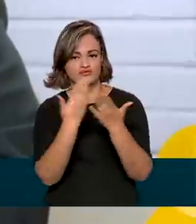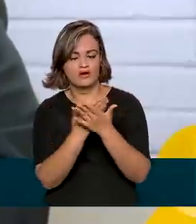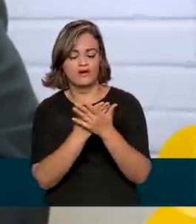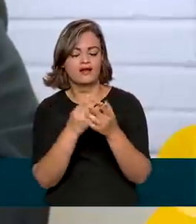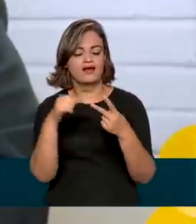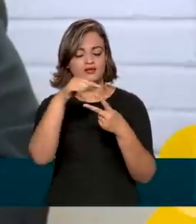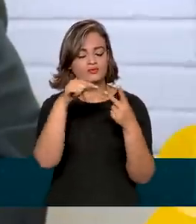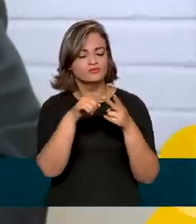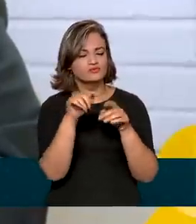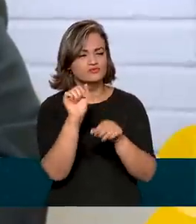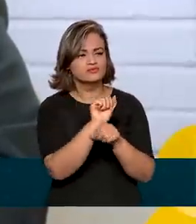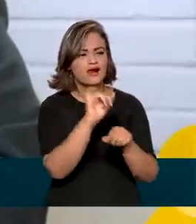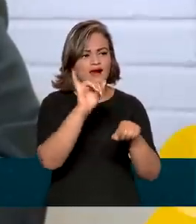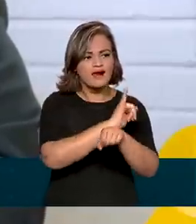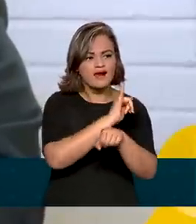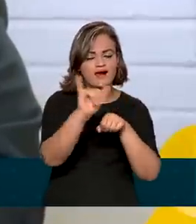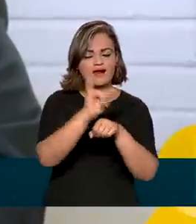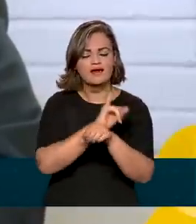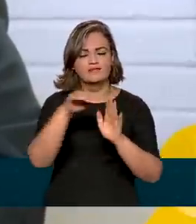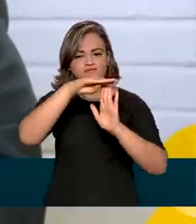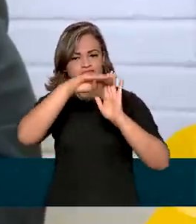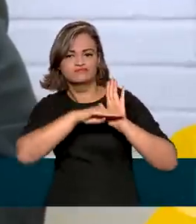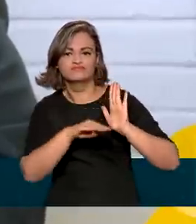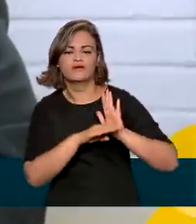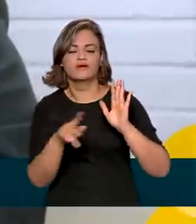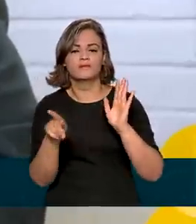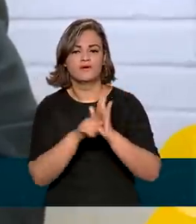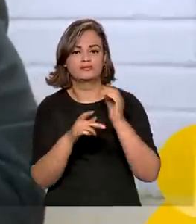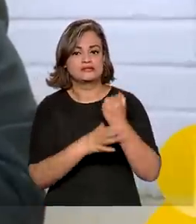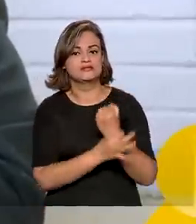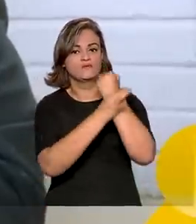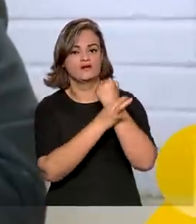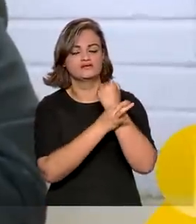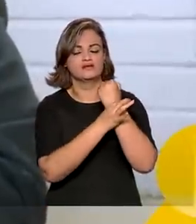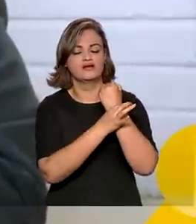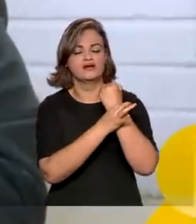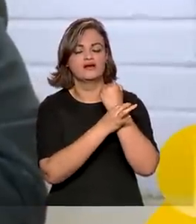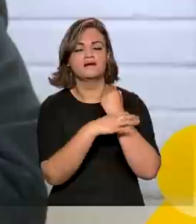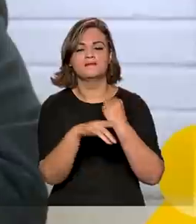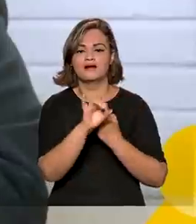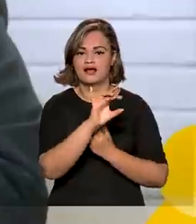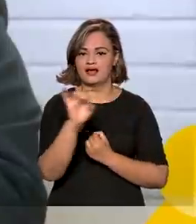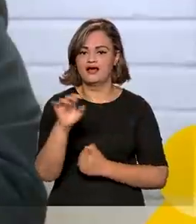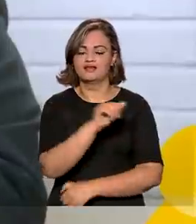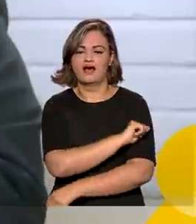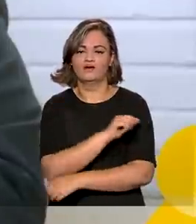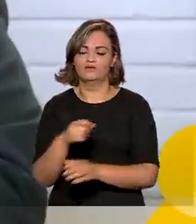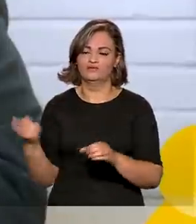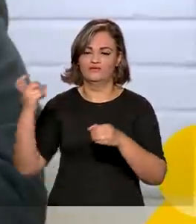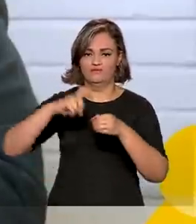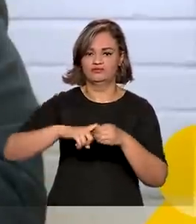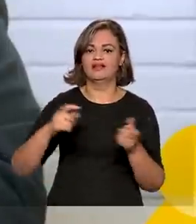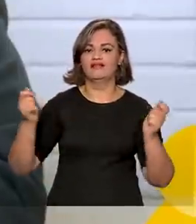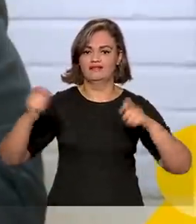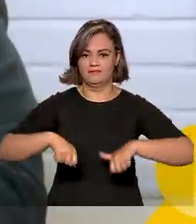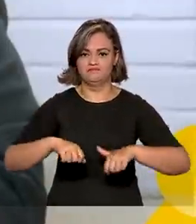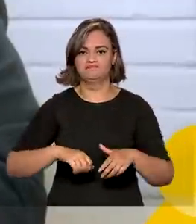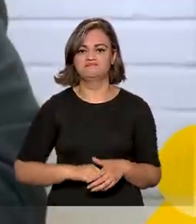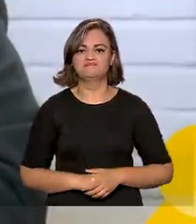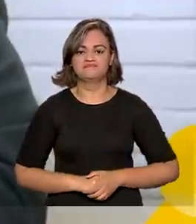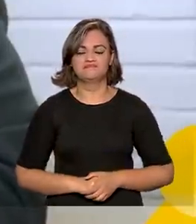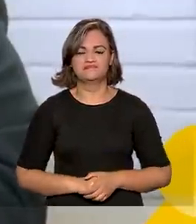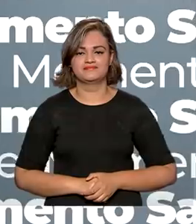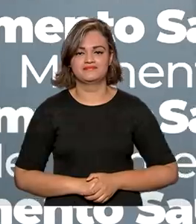para criarmos esses protocolos que tenham segurança para o futuro do nosso país, que são os nossos